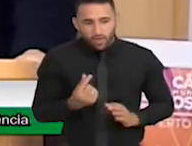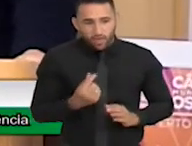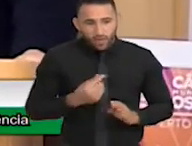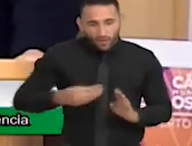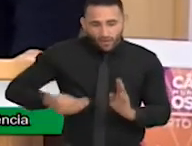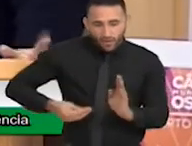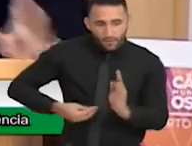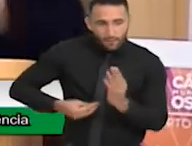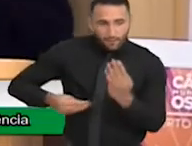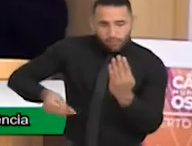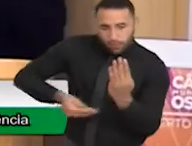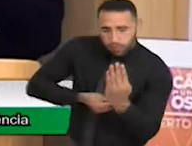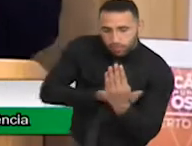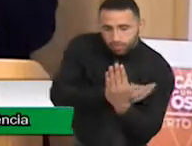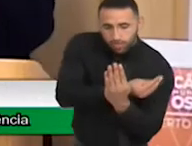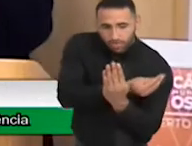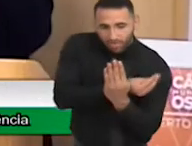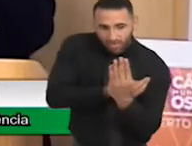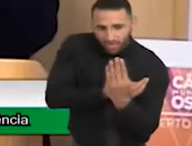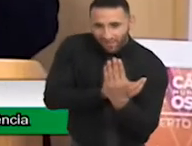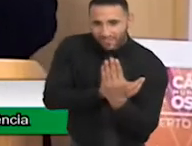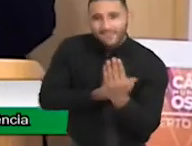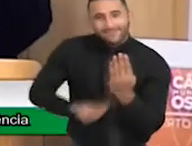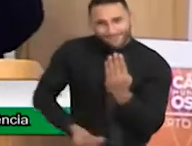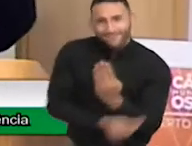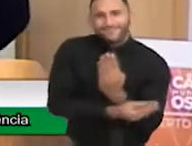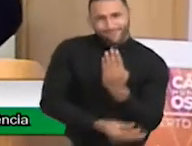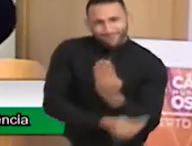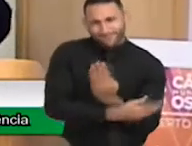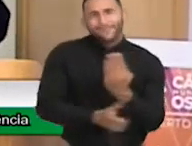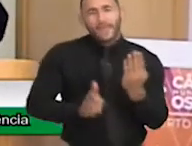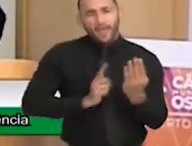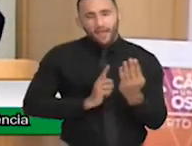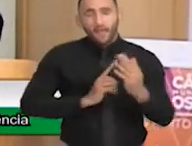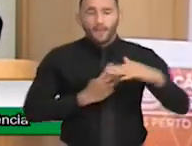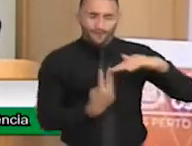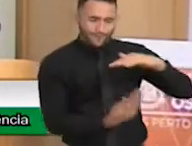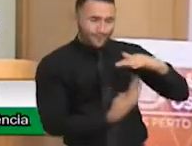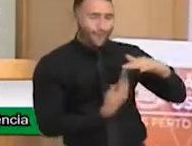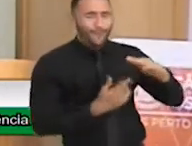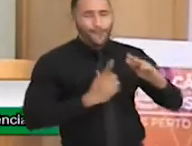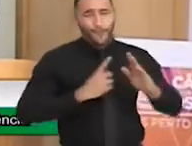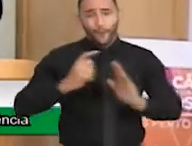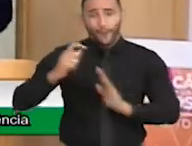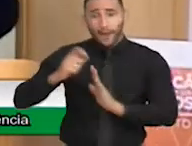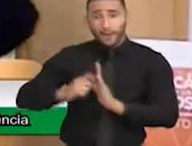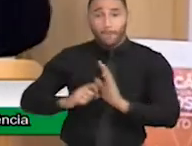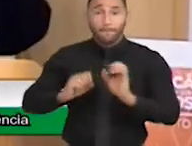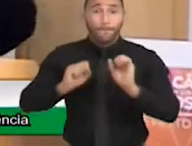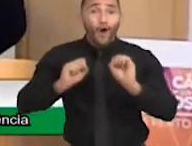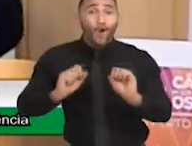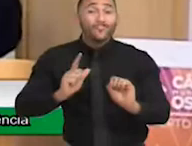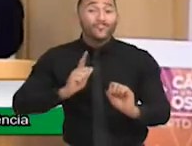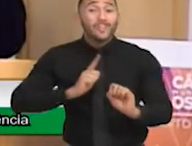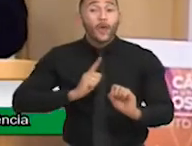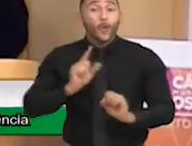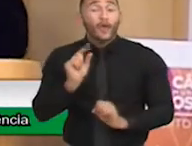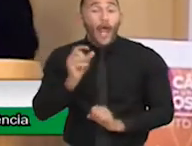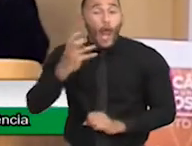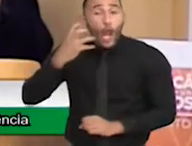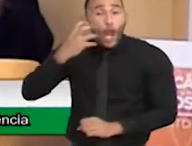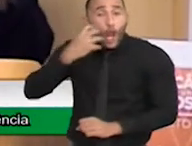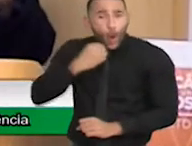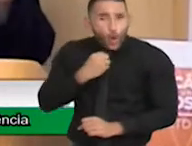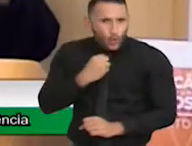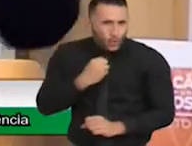é uma construção e que dentro do terceiro setor existe um contrato que pode gerar lucros, mas lucros